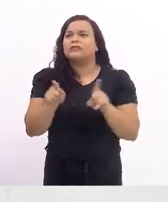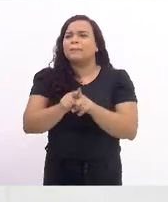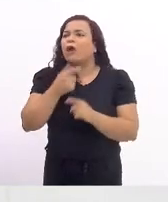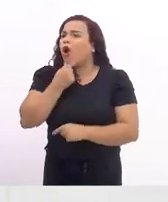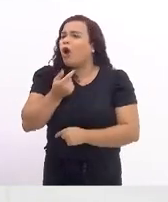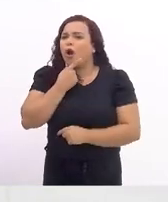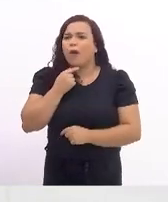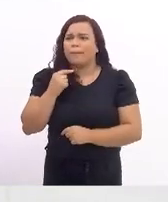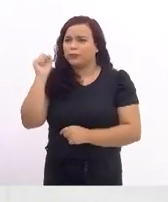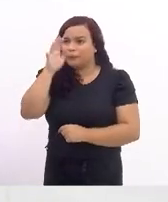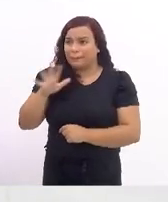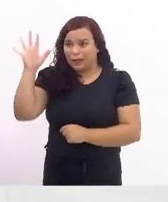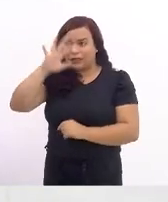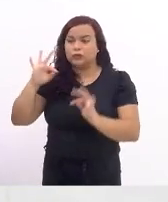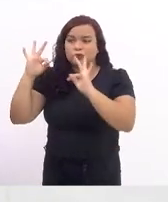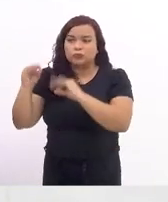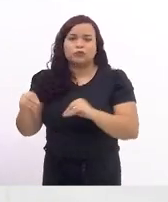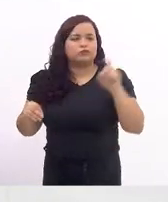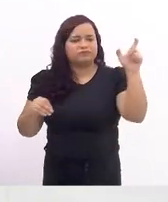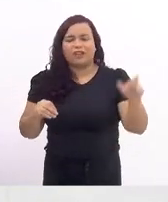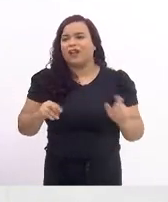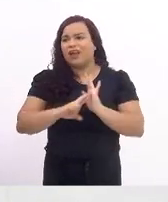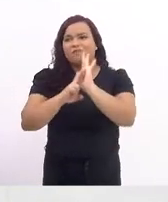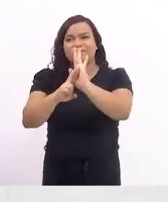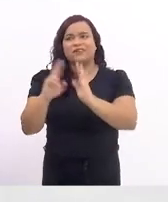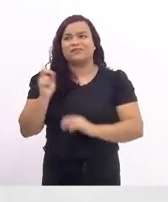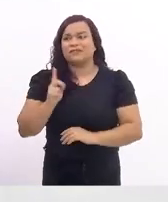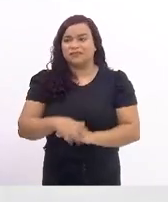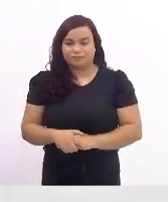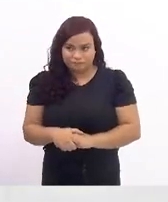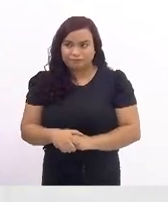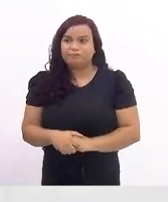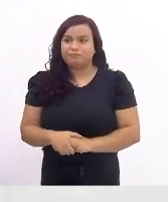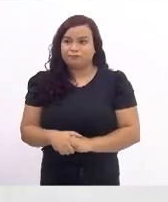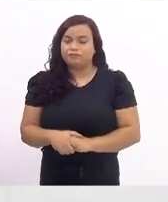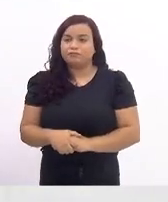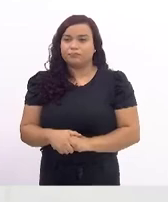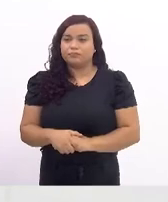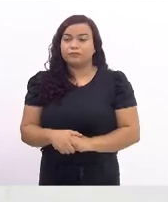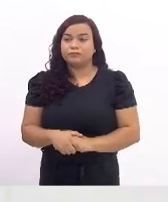homens que constituem o parlamento brasileiro. Já começa,